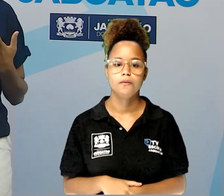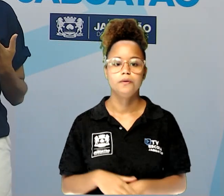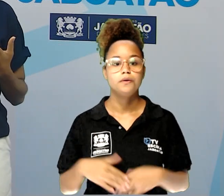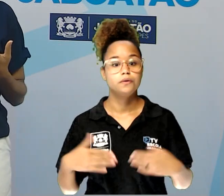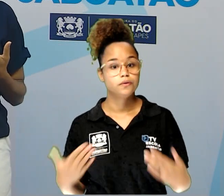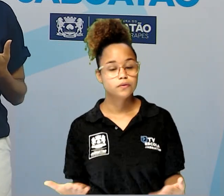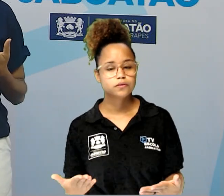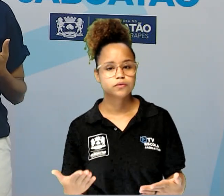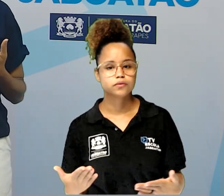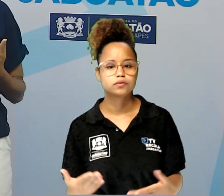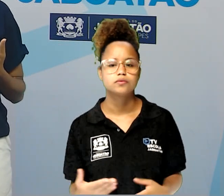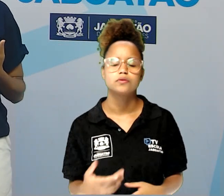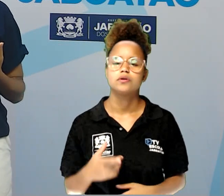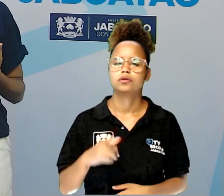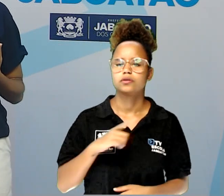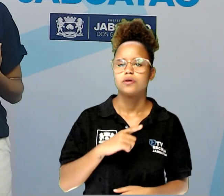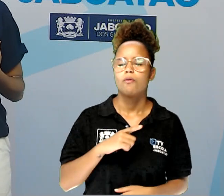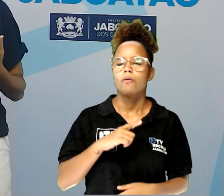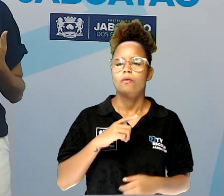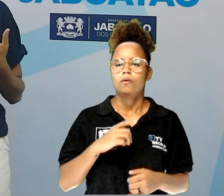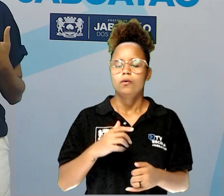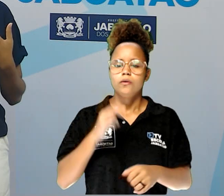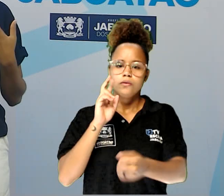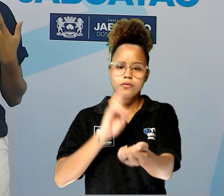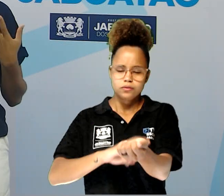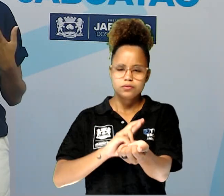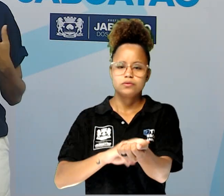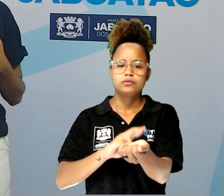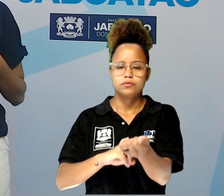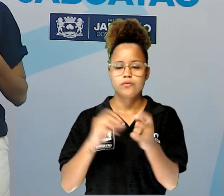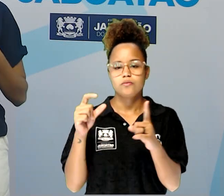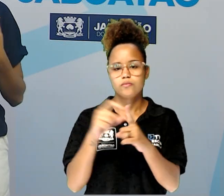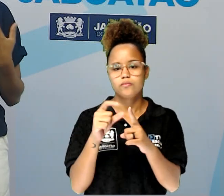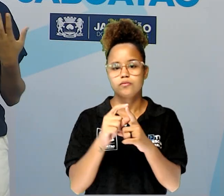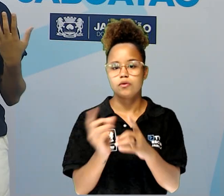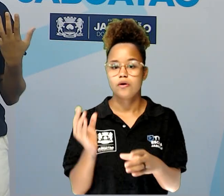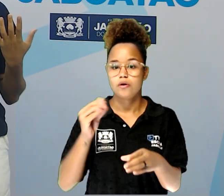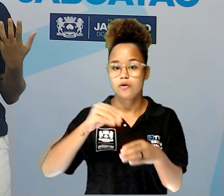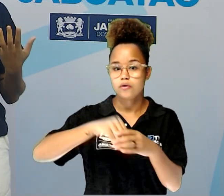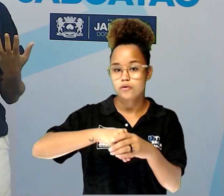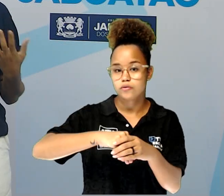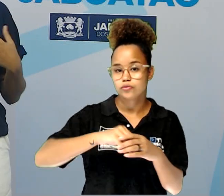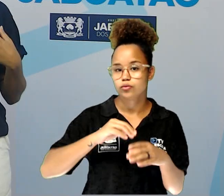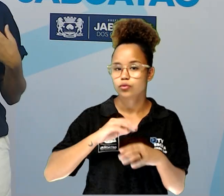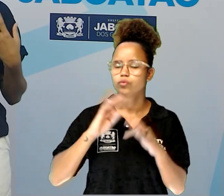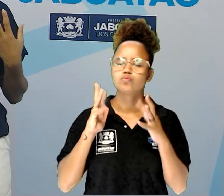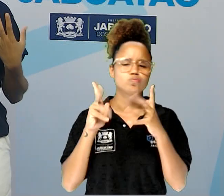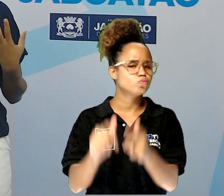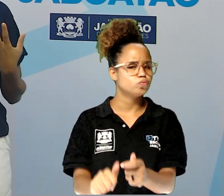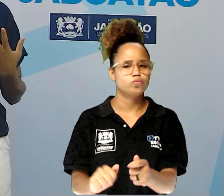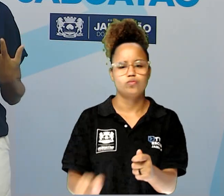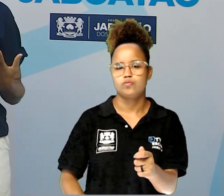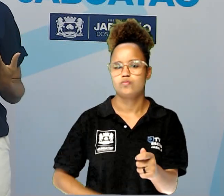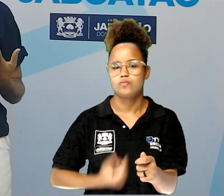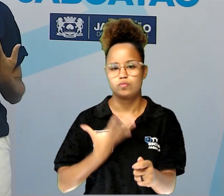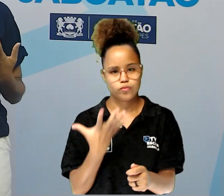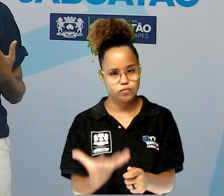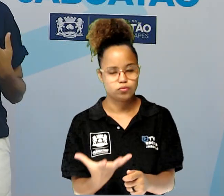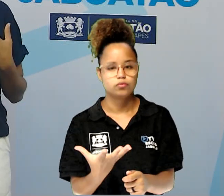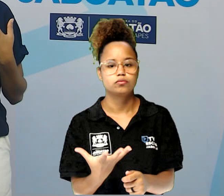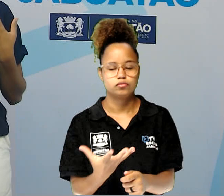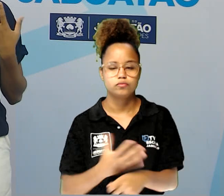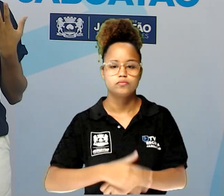esse ritmo das palavras está dentro de toda a poesia, além da nossa fala.